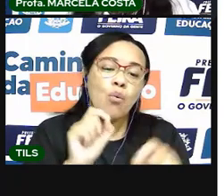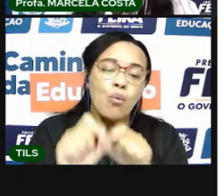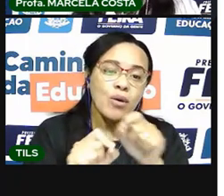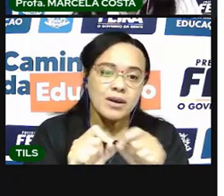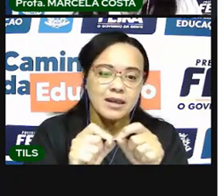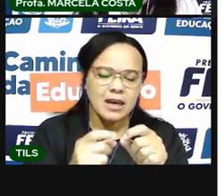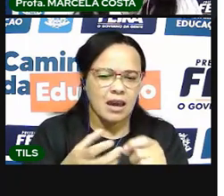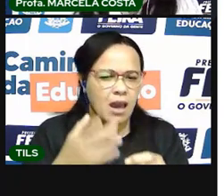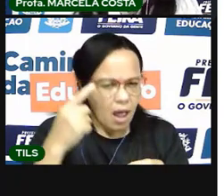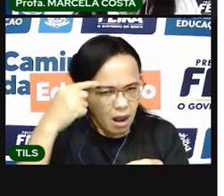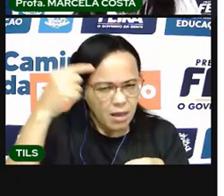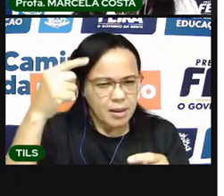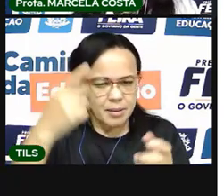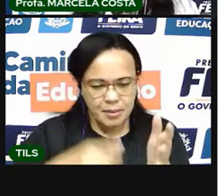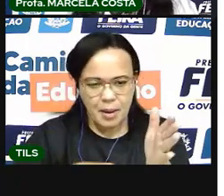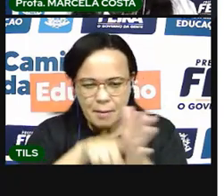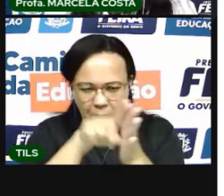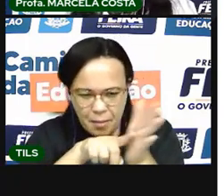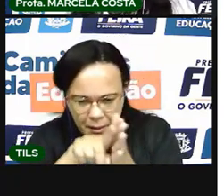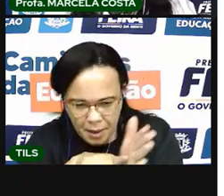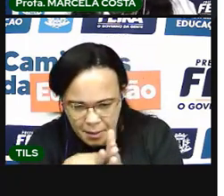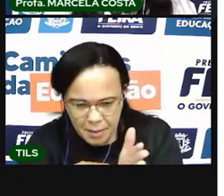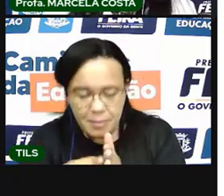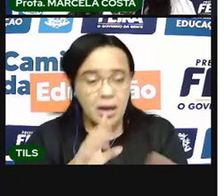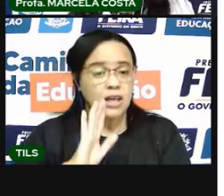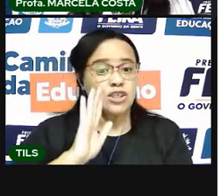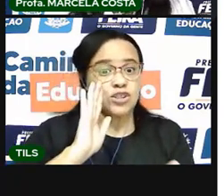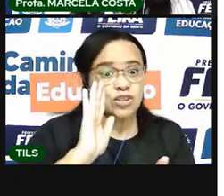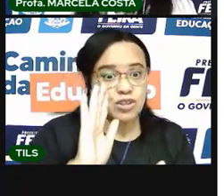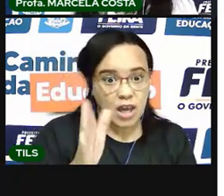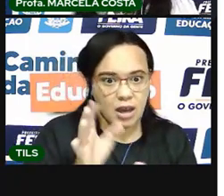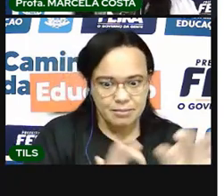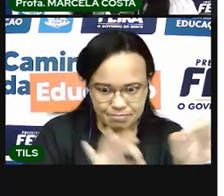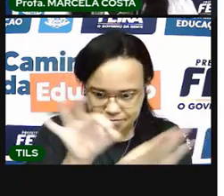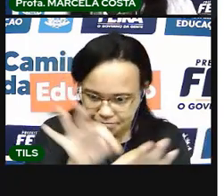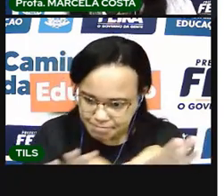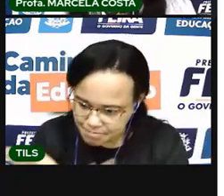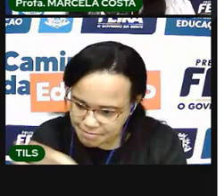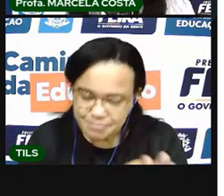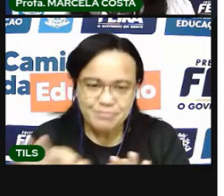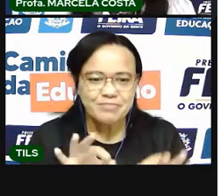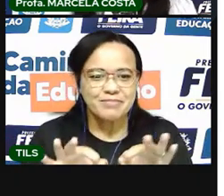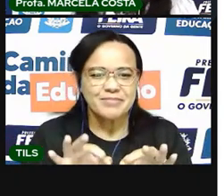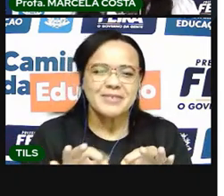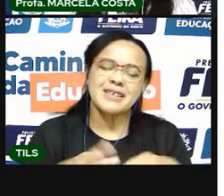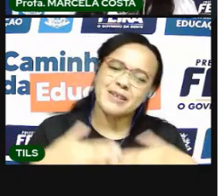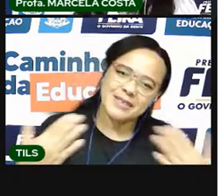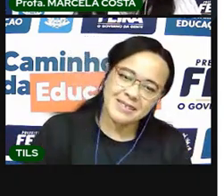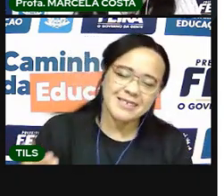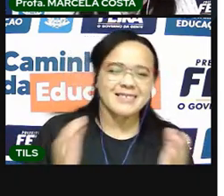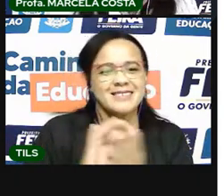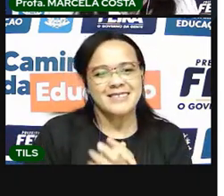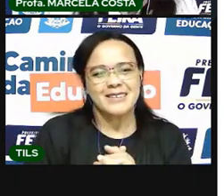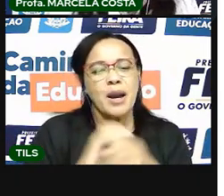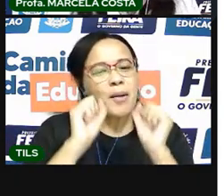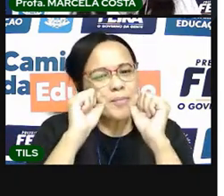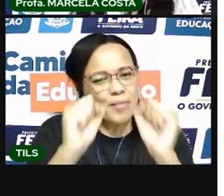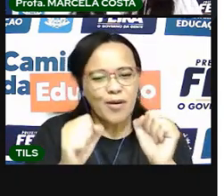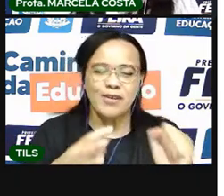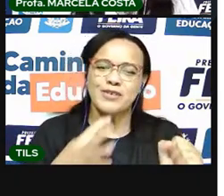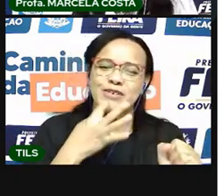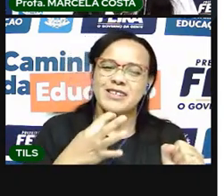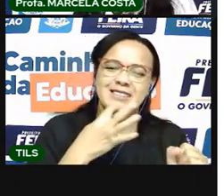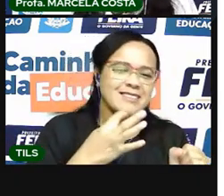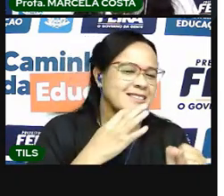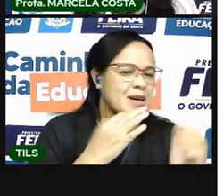pesquisa, já sabe como é que os índios organizavam o tempo, você pode conhecer mais sobre esse assunto visitando